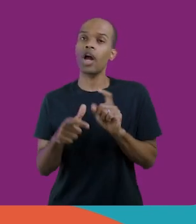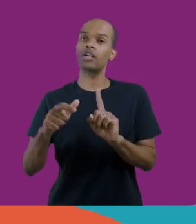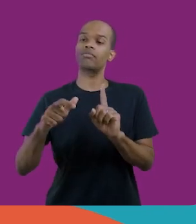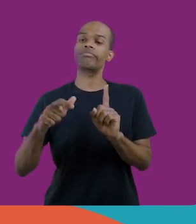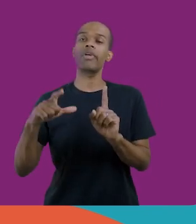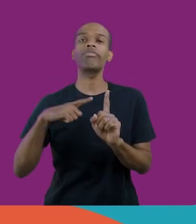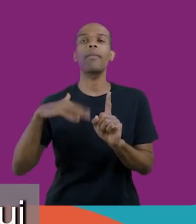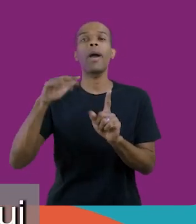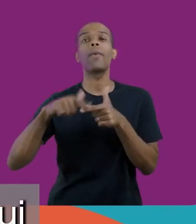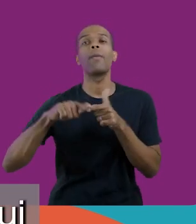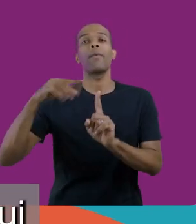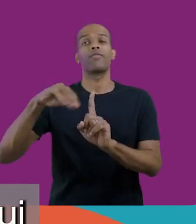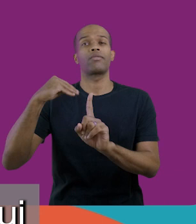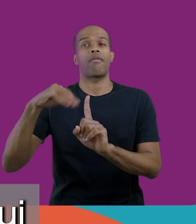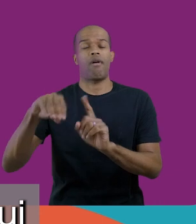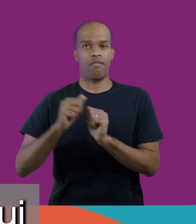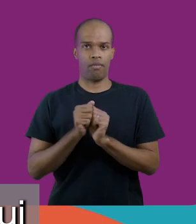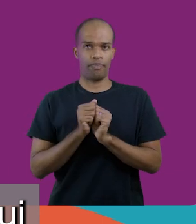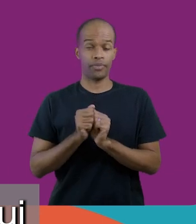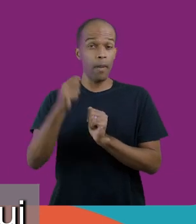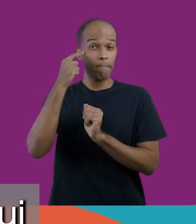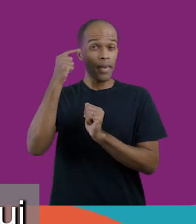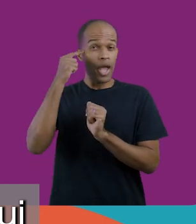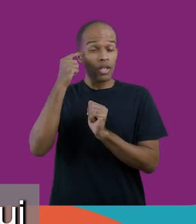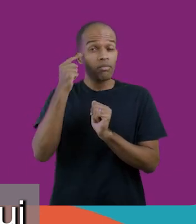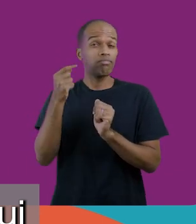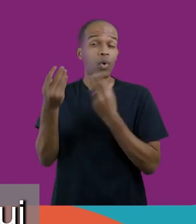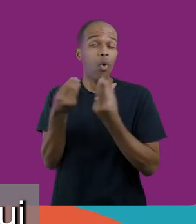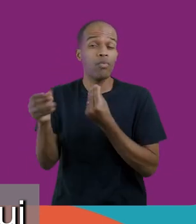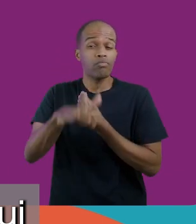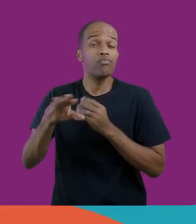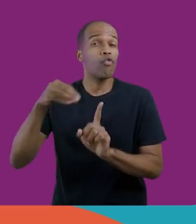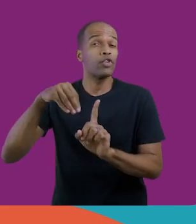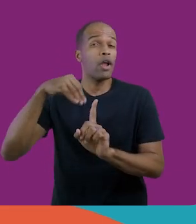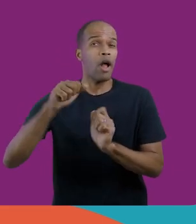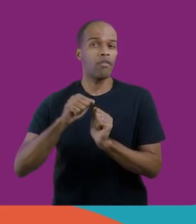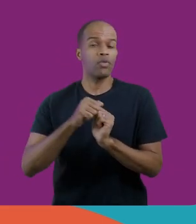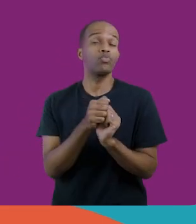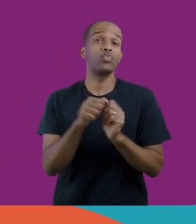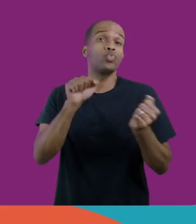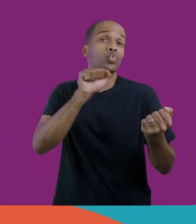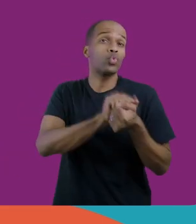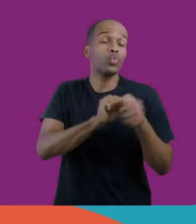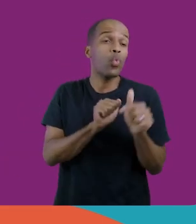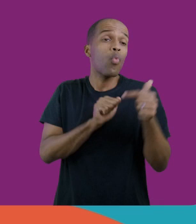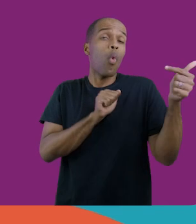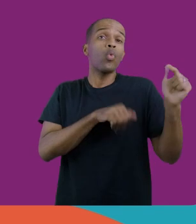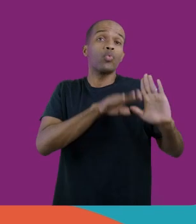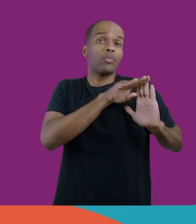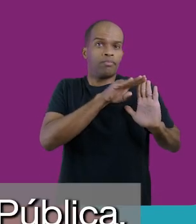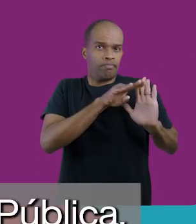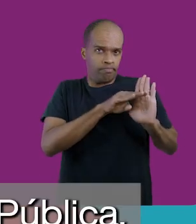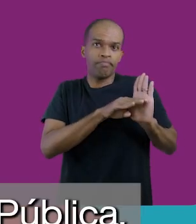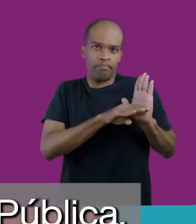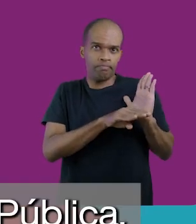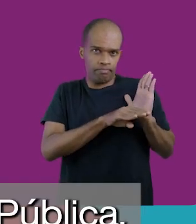vulnerabilidade, pensando o conceito de vulnerabilidade aqui, associado a um outro programa